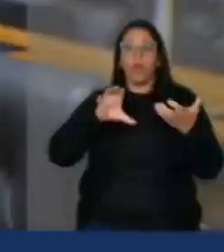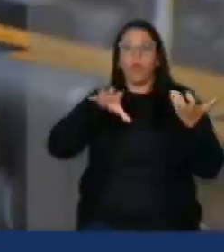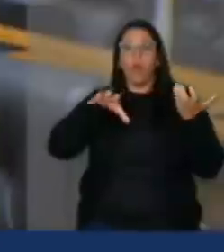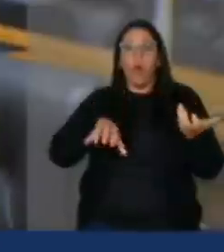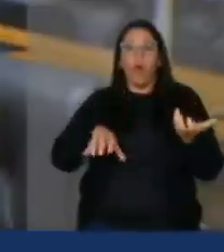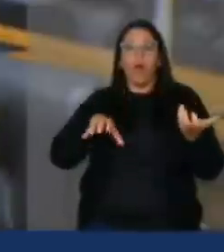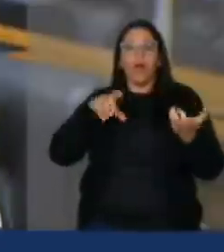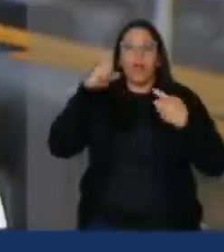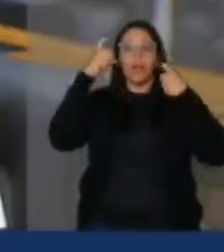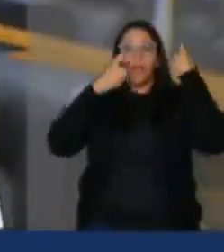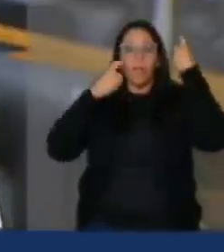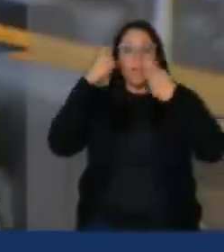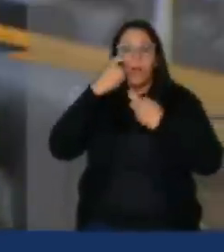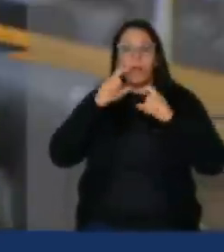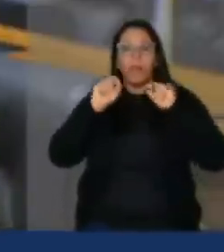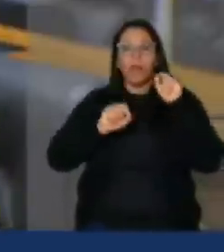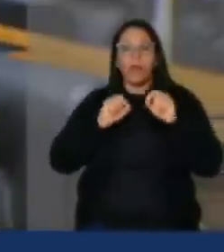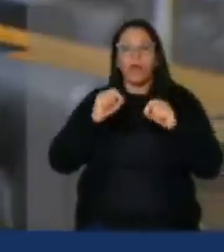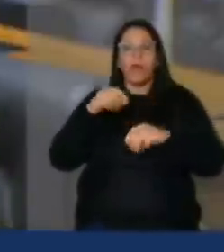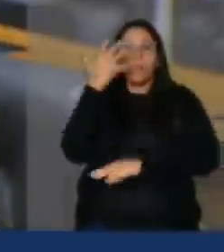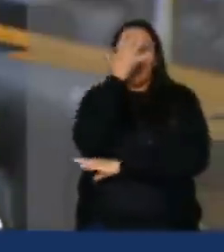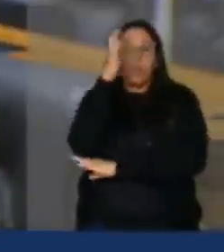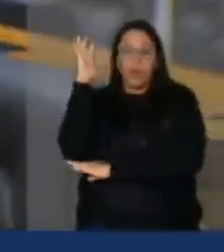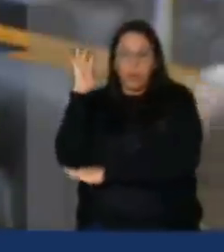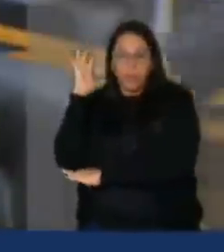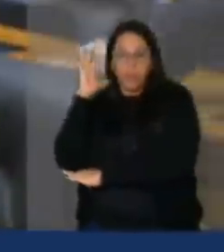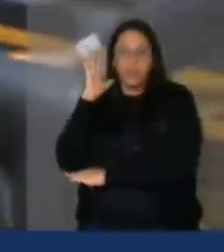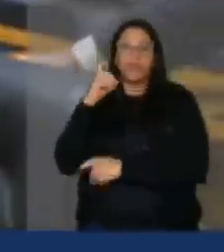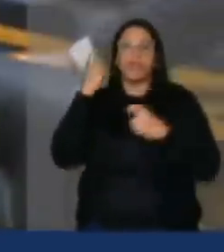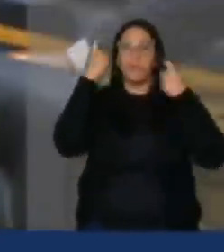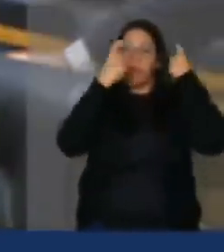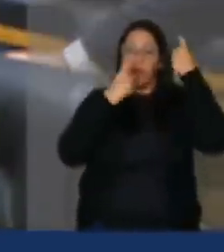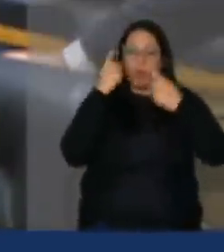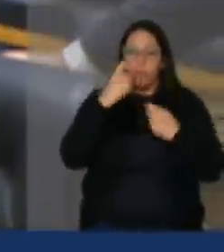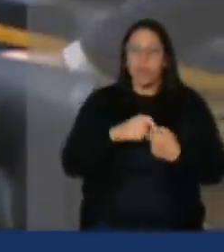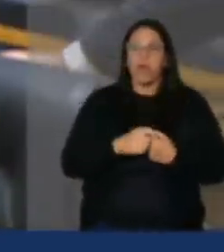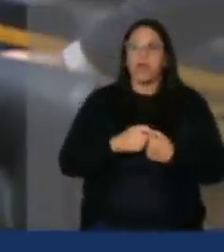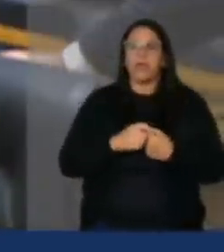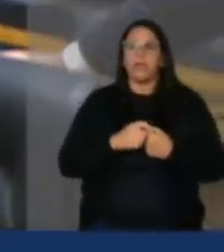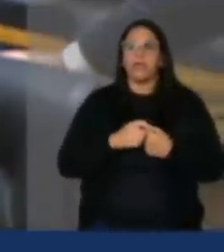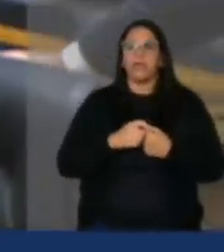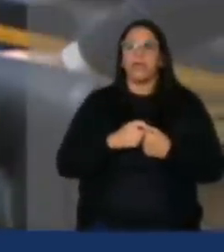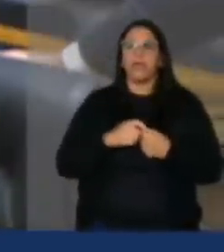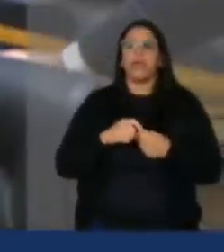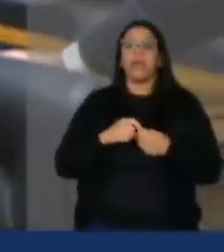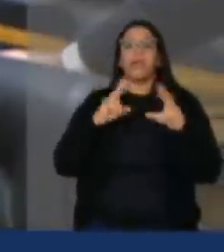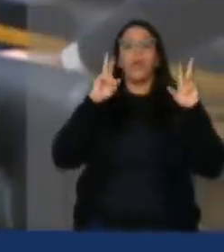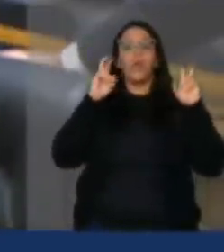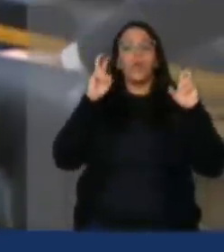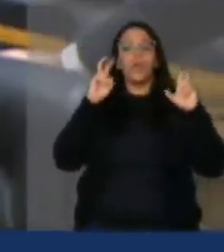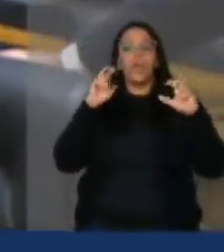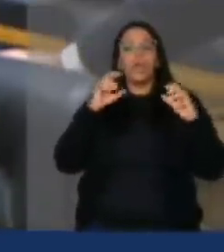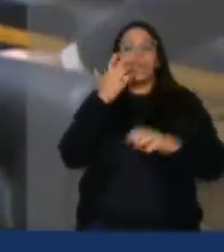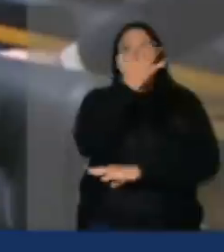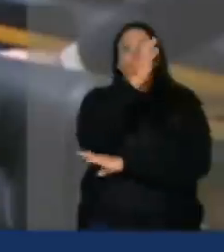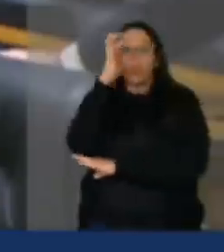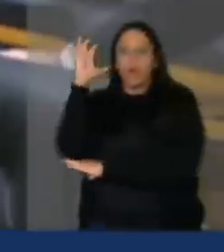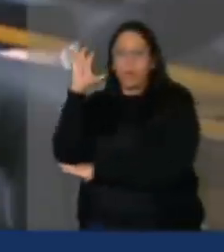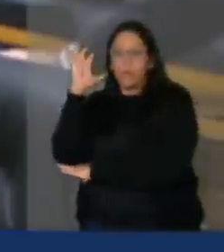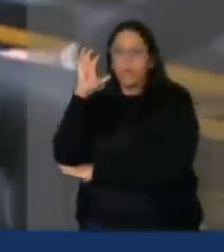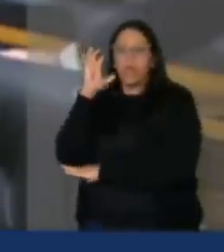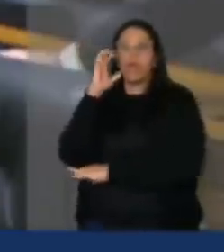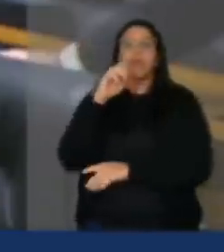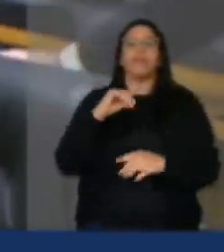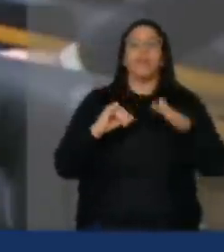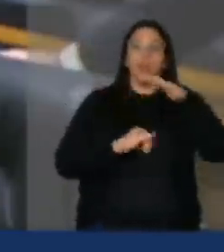esse tema, preocupado com o meio ambiente, preocupado com as questões internacionais, ambientais, e para que a gente